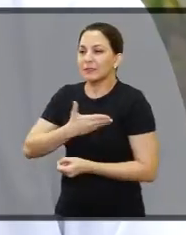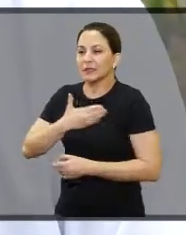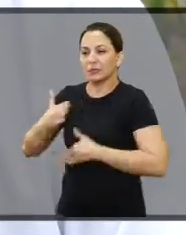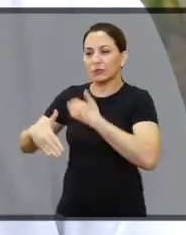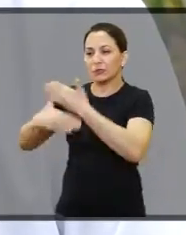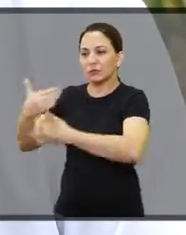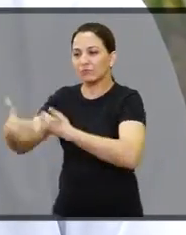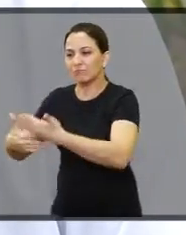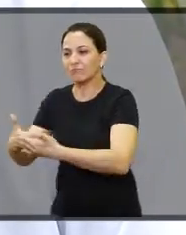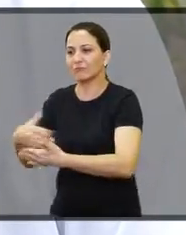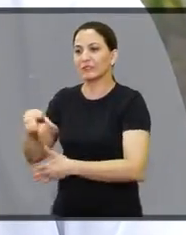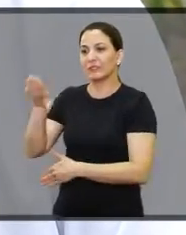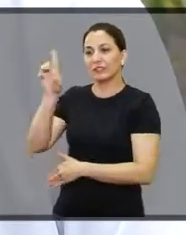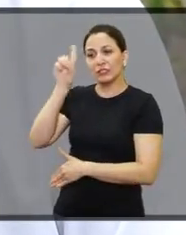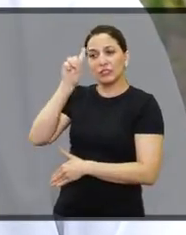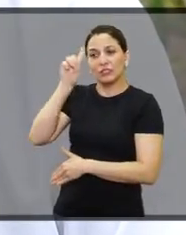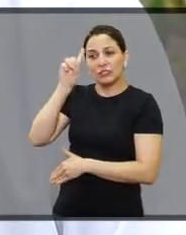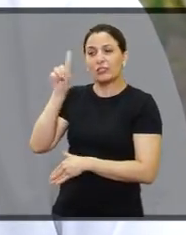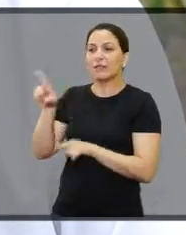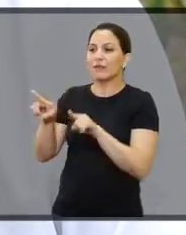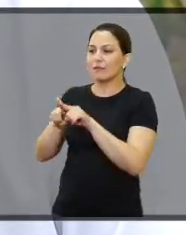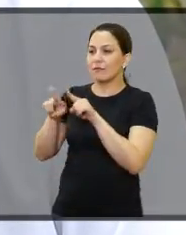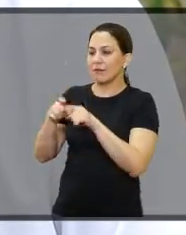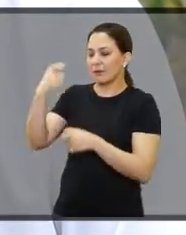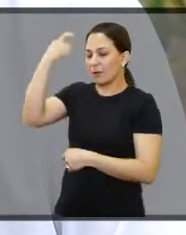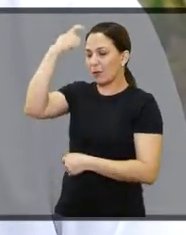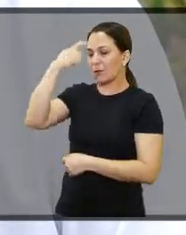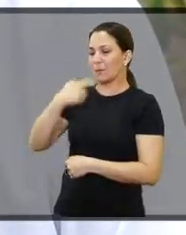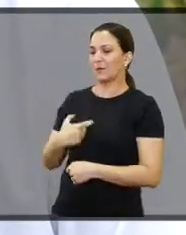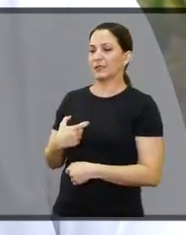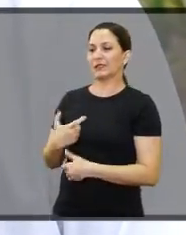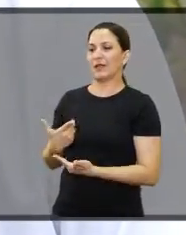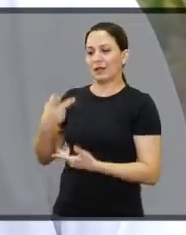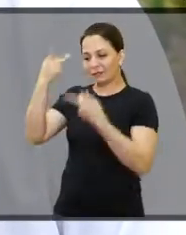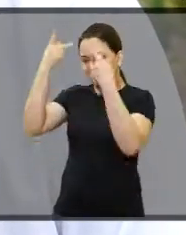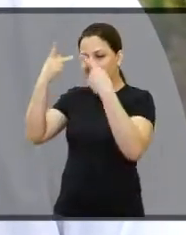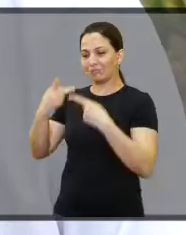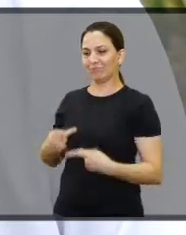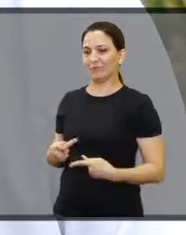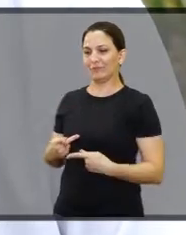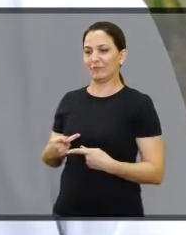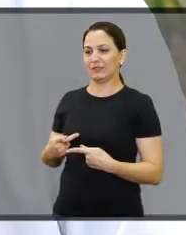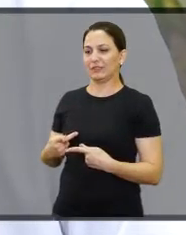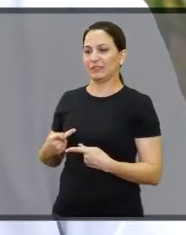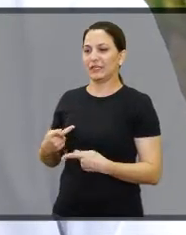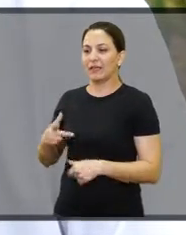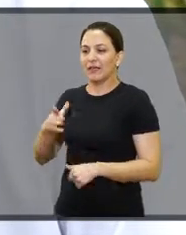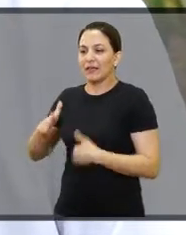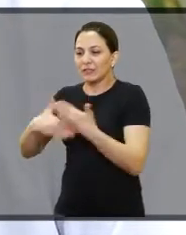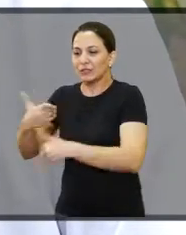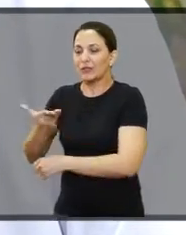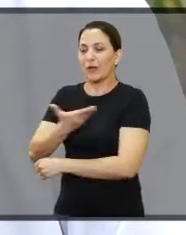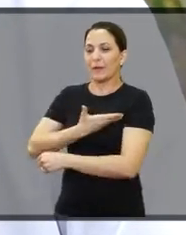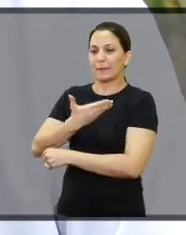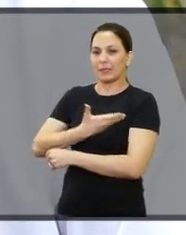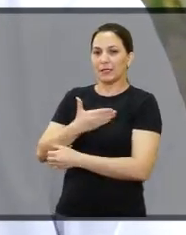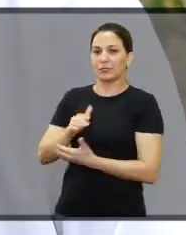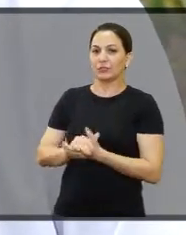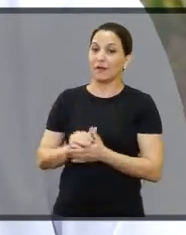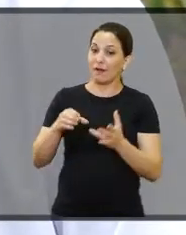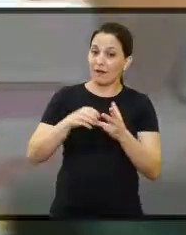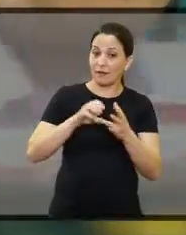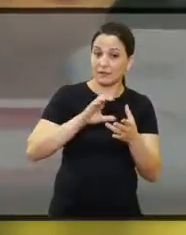Porque é o seu dia a dia, você trabalha, mas ao mesmo tempo é muito humanizado. Ali eu não tenho clientes, eu tenho